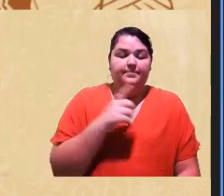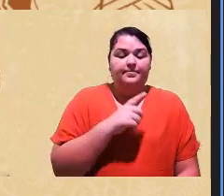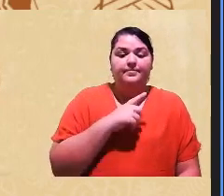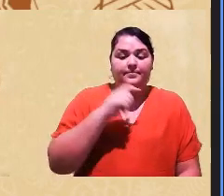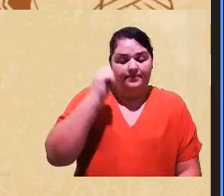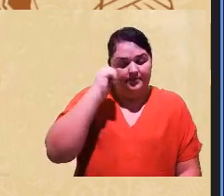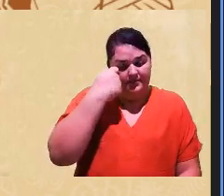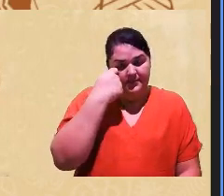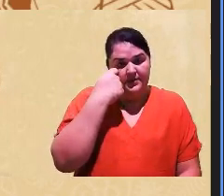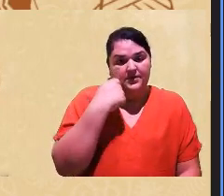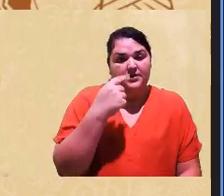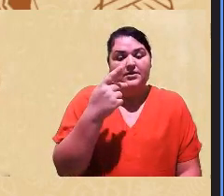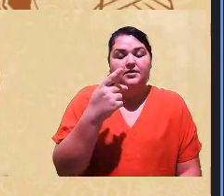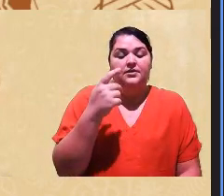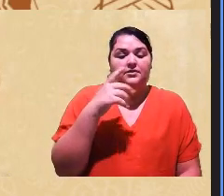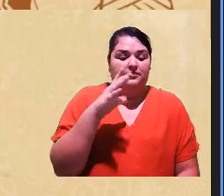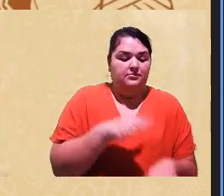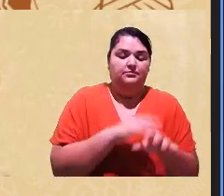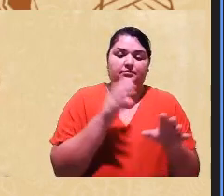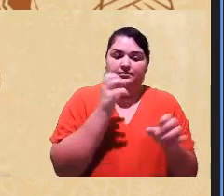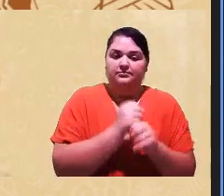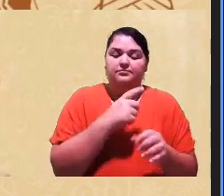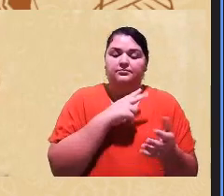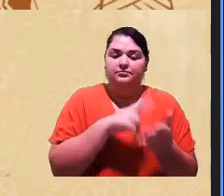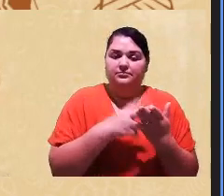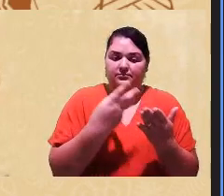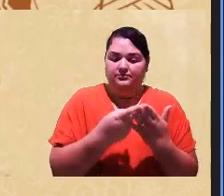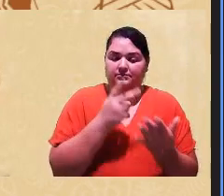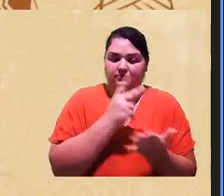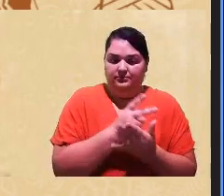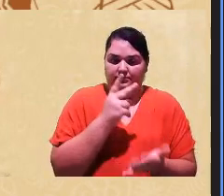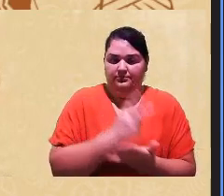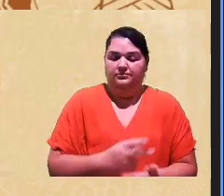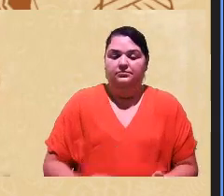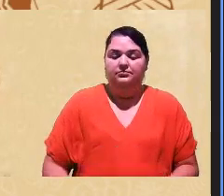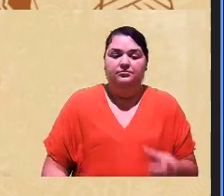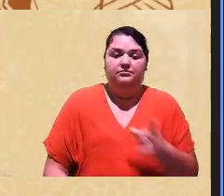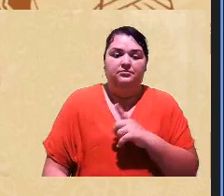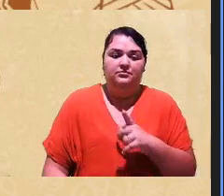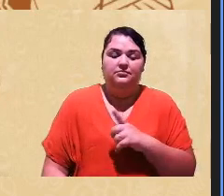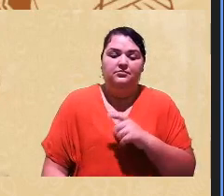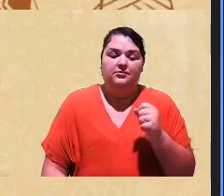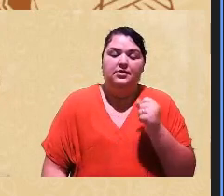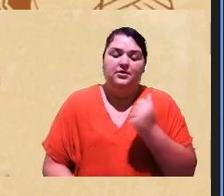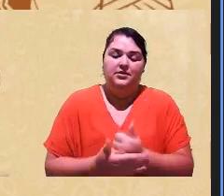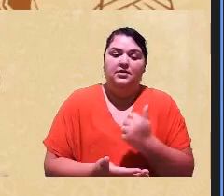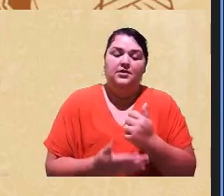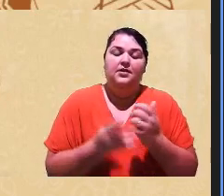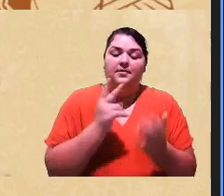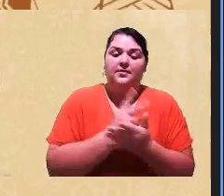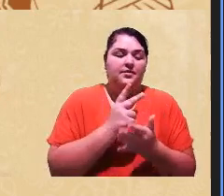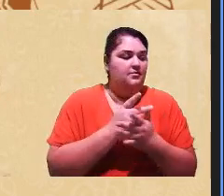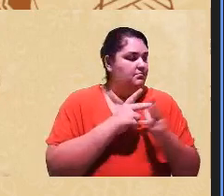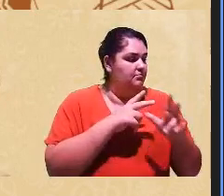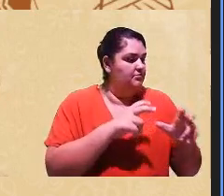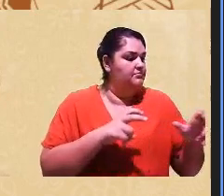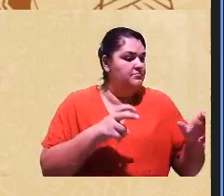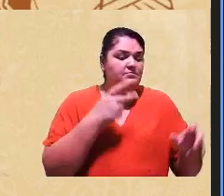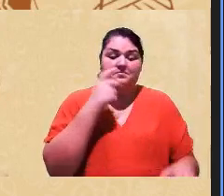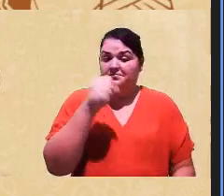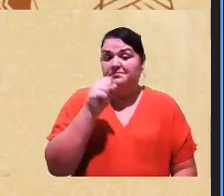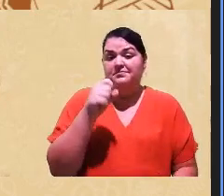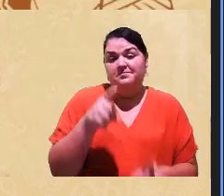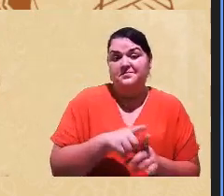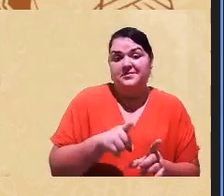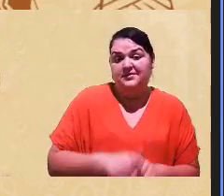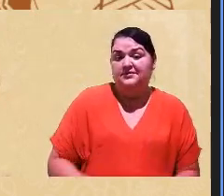os pardos que são negros irrefutáveis vai chegar na porta e a banca vai olhar e vai dar sim também tranquilo